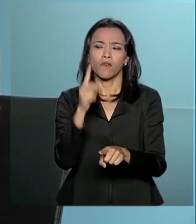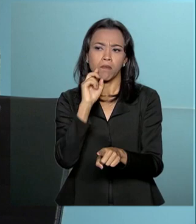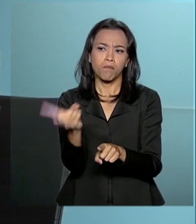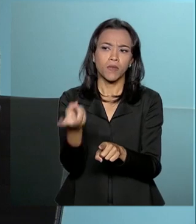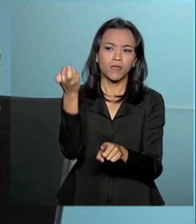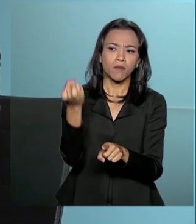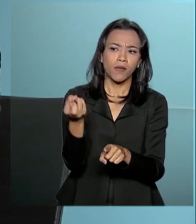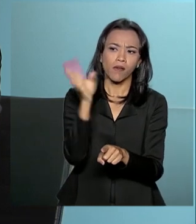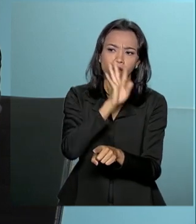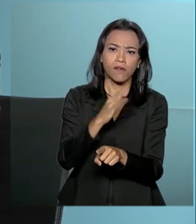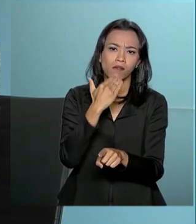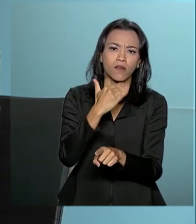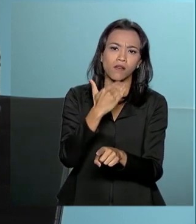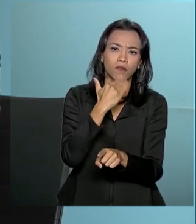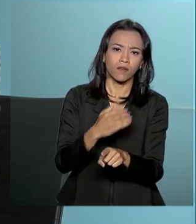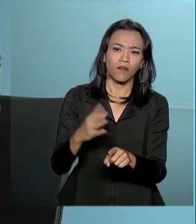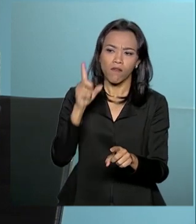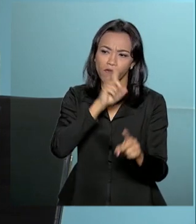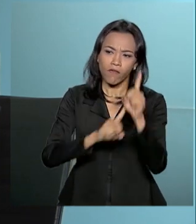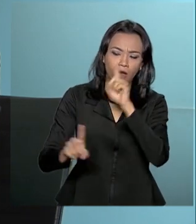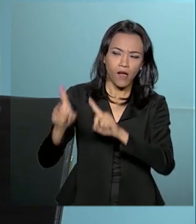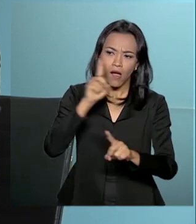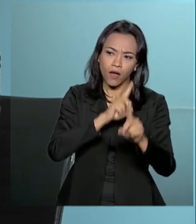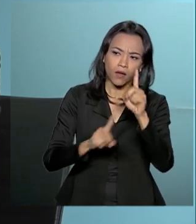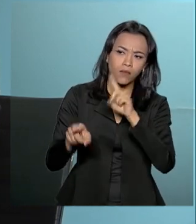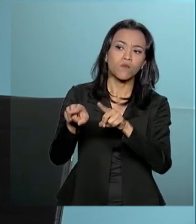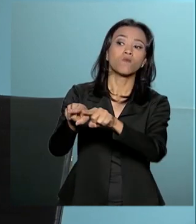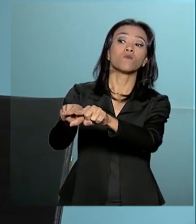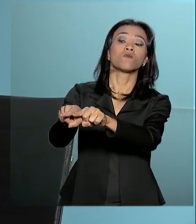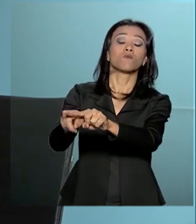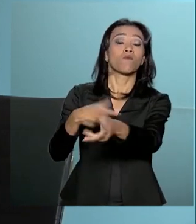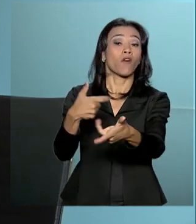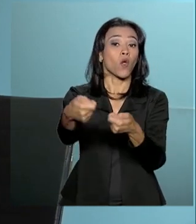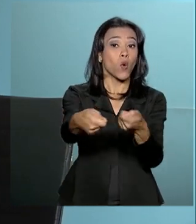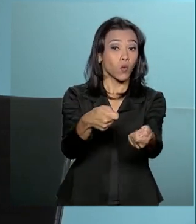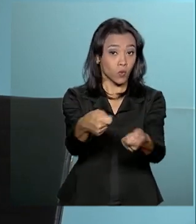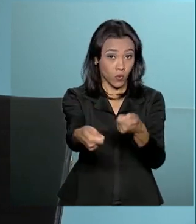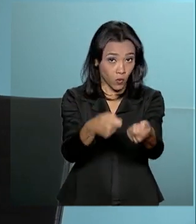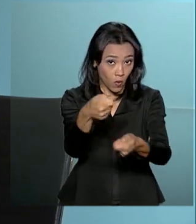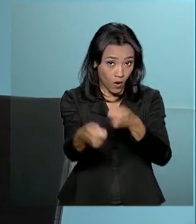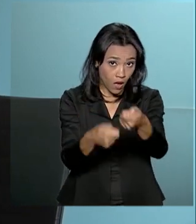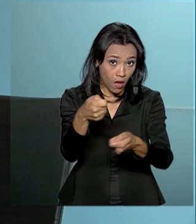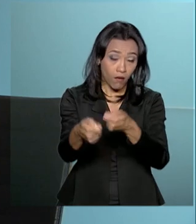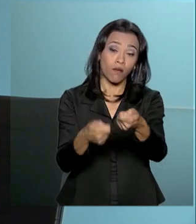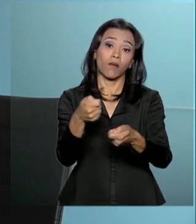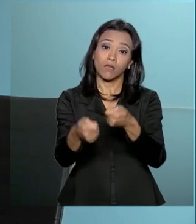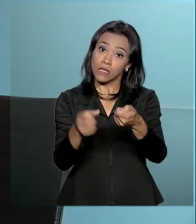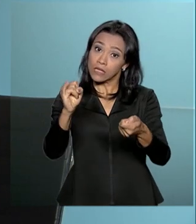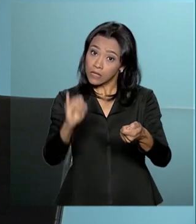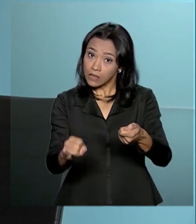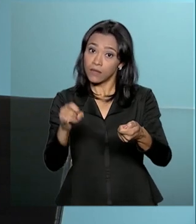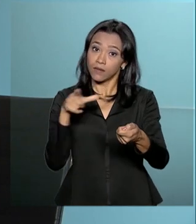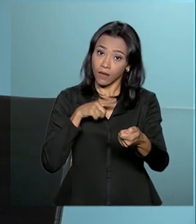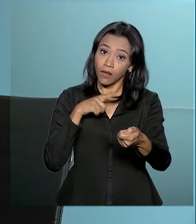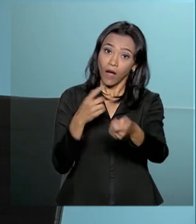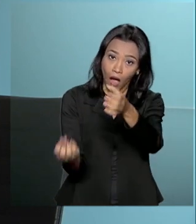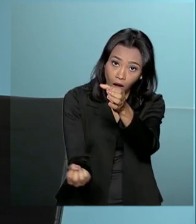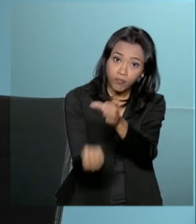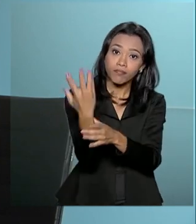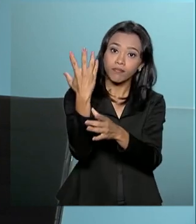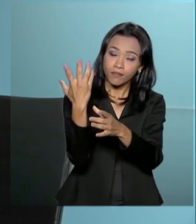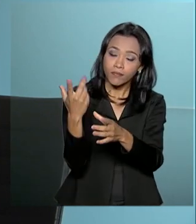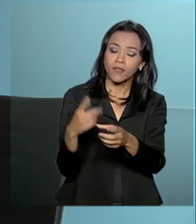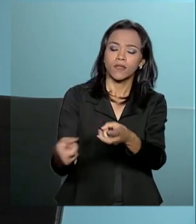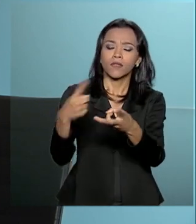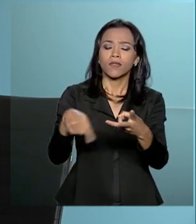fragilidades, vai fazer proposição de controles, vai controlar se esses controles estão sendo realmente implementados e